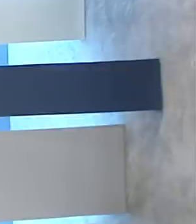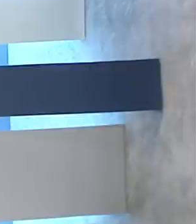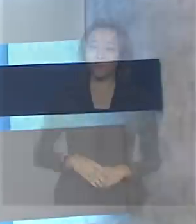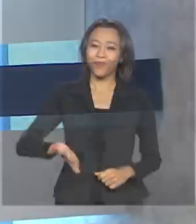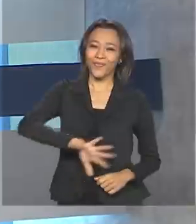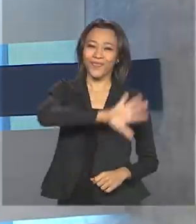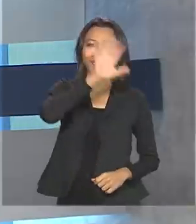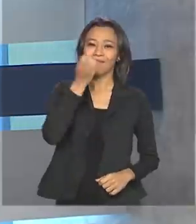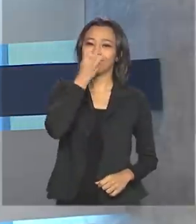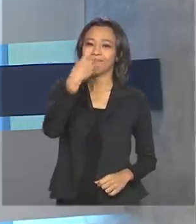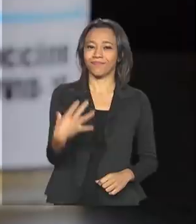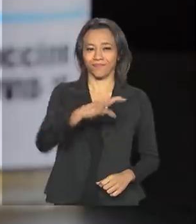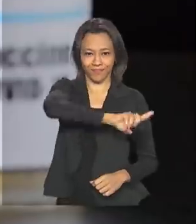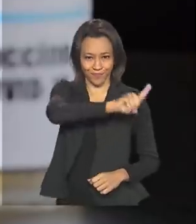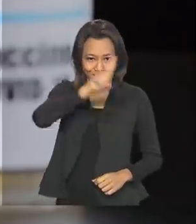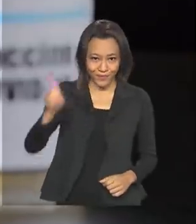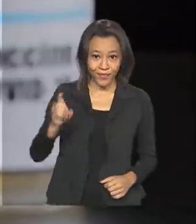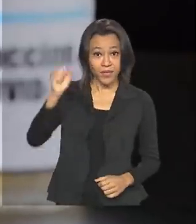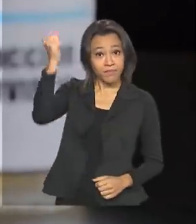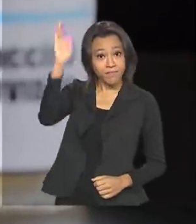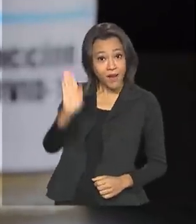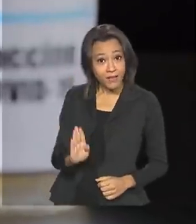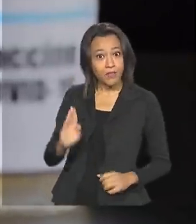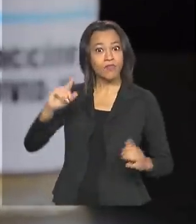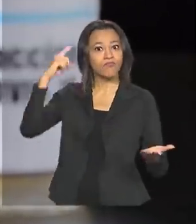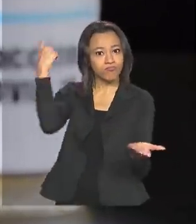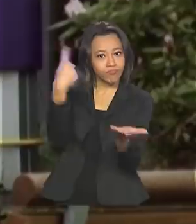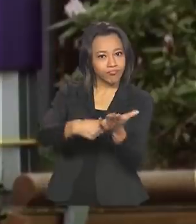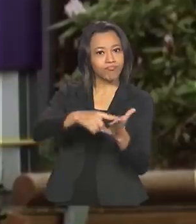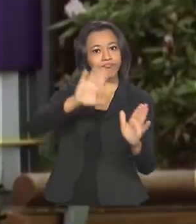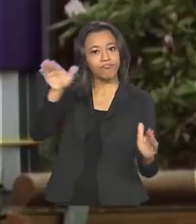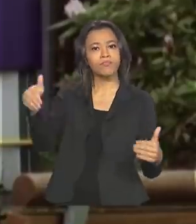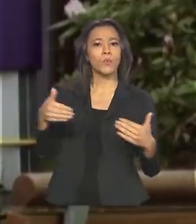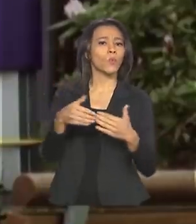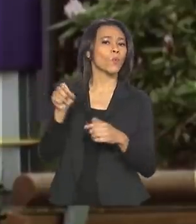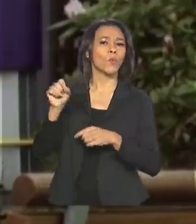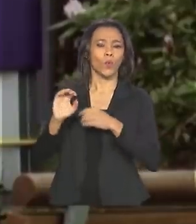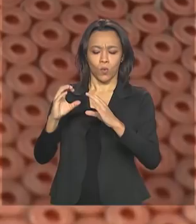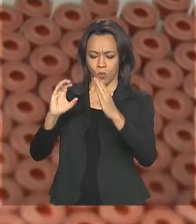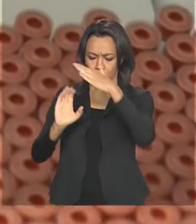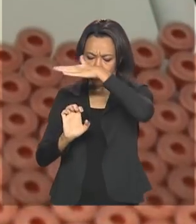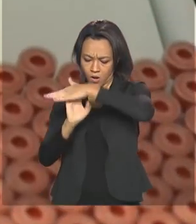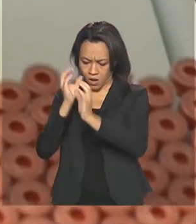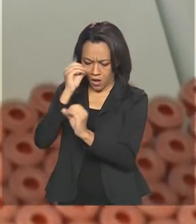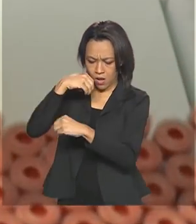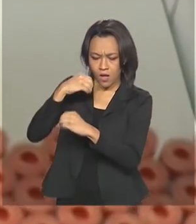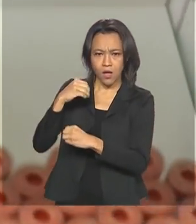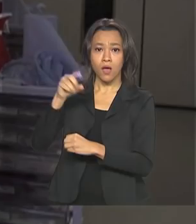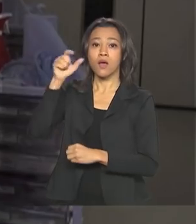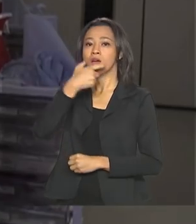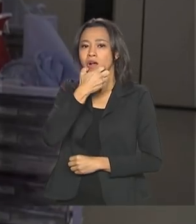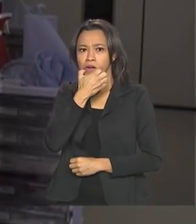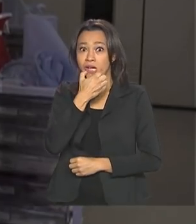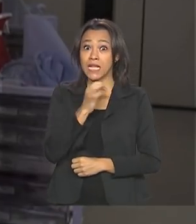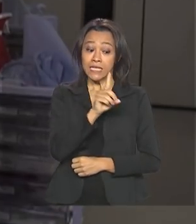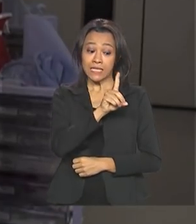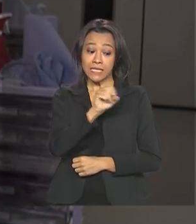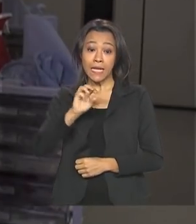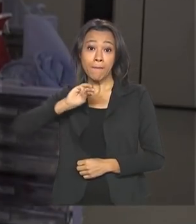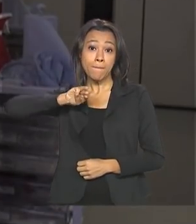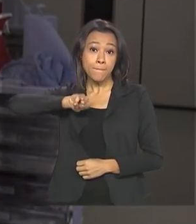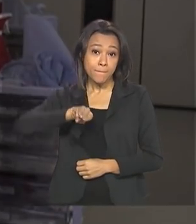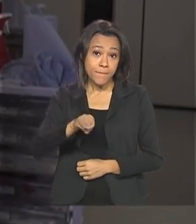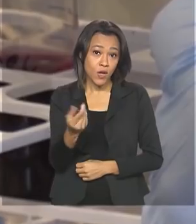Olá, bom dia! Brasil fecha acordo com o laboratório britânico para a produção de 100 milhões de doses de